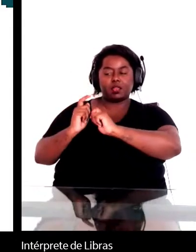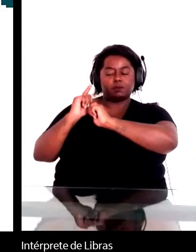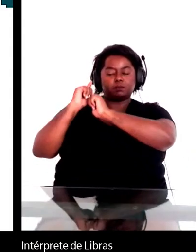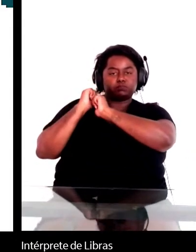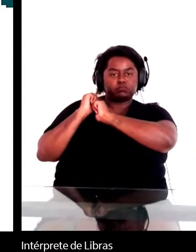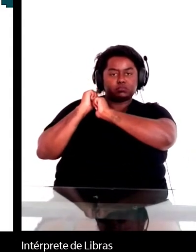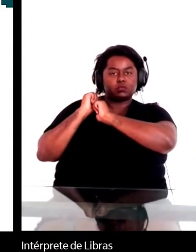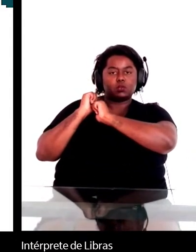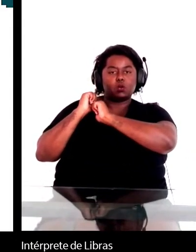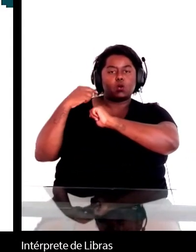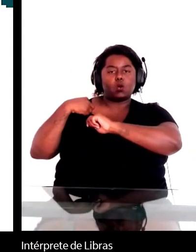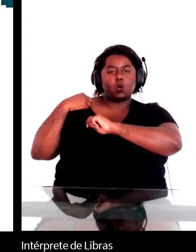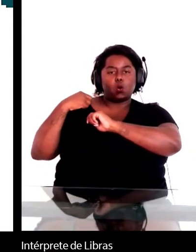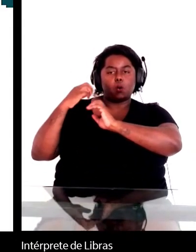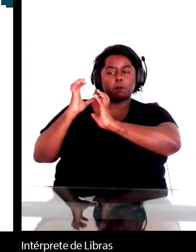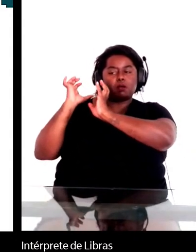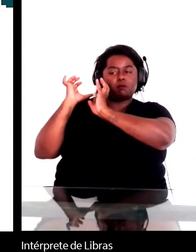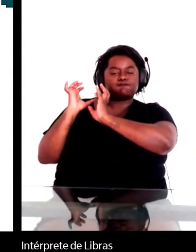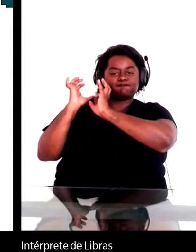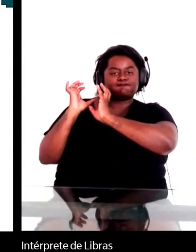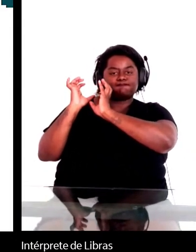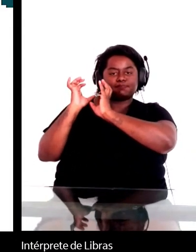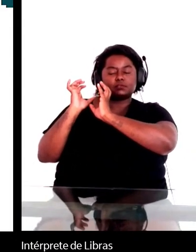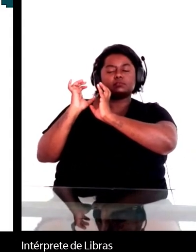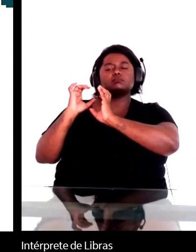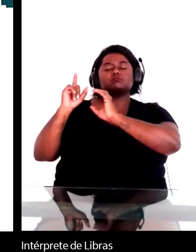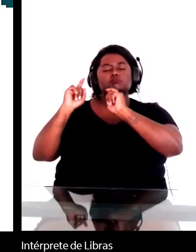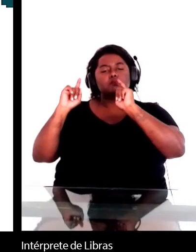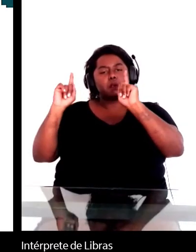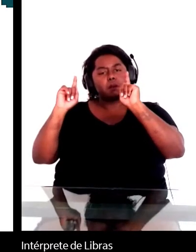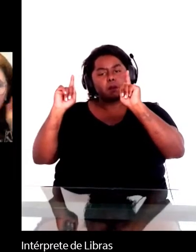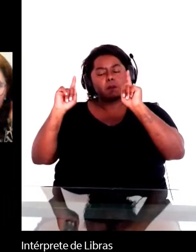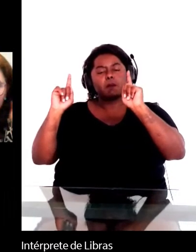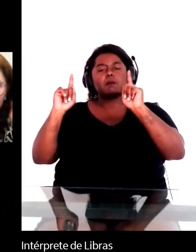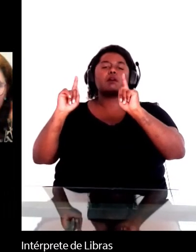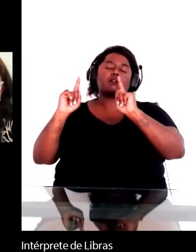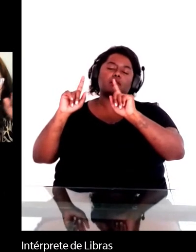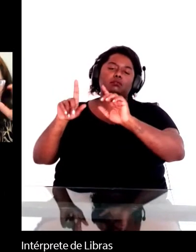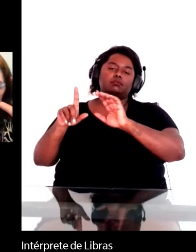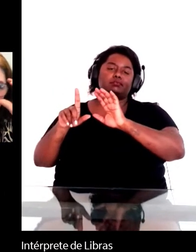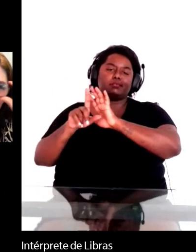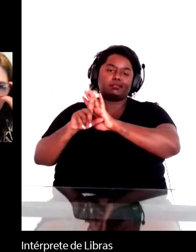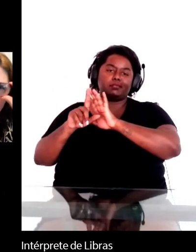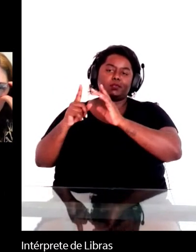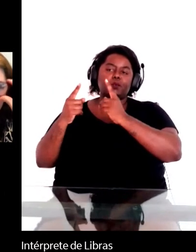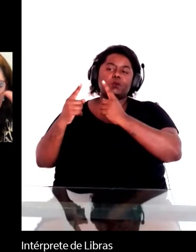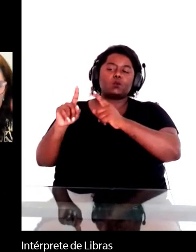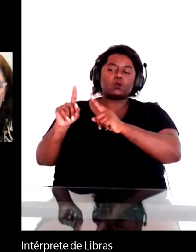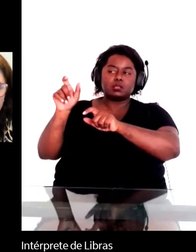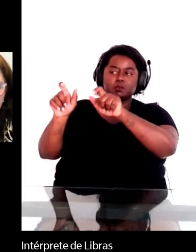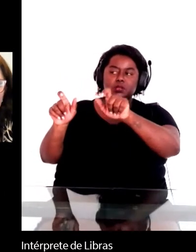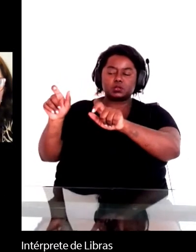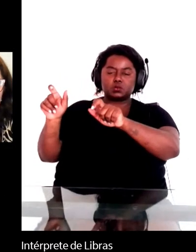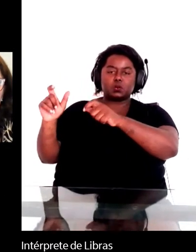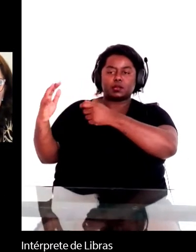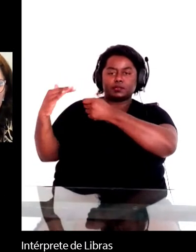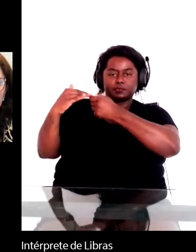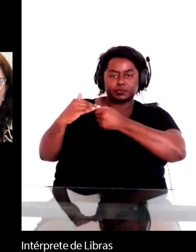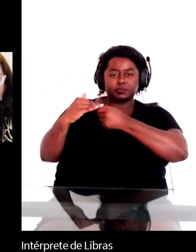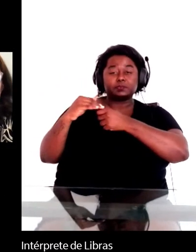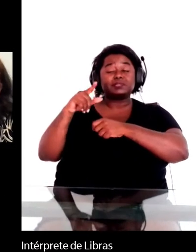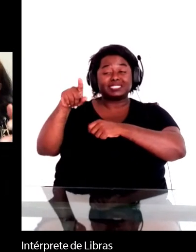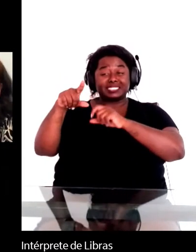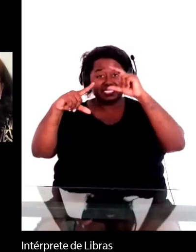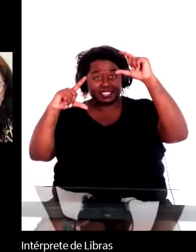protestava-se com todo o rigor da lei contra quem o ocultasse. É um trecho de pai